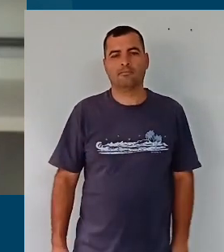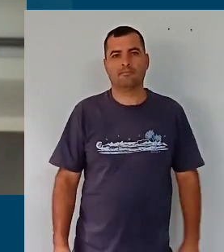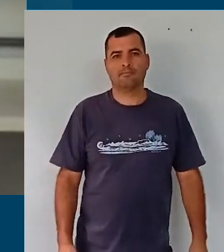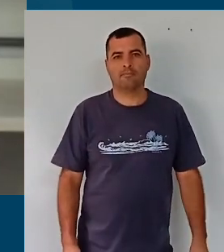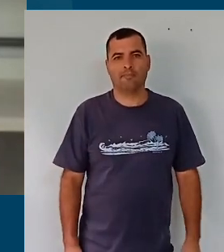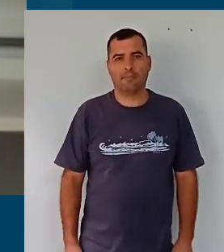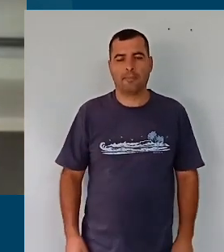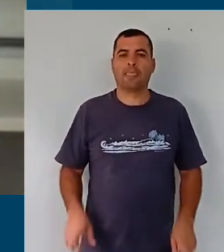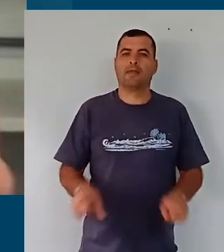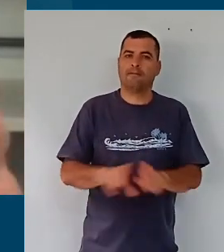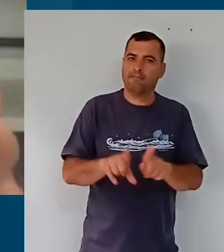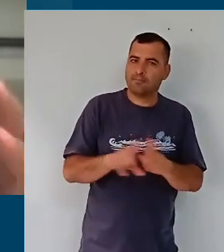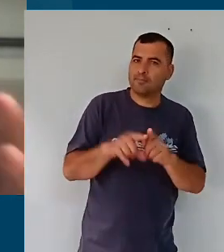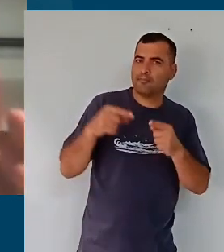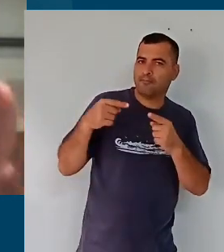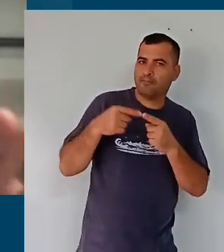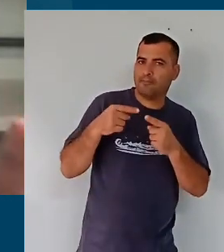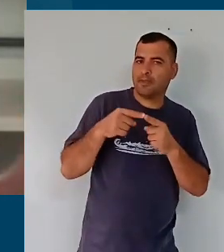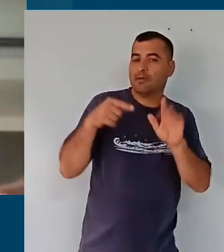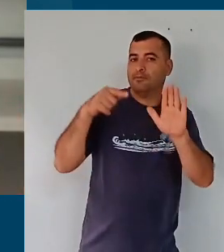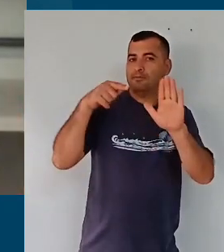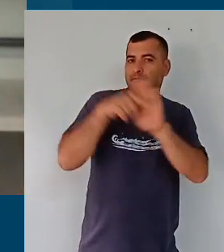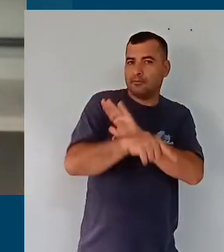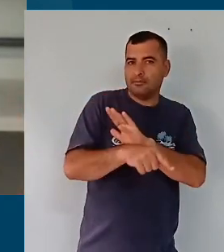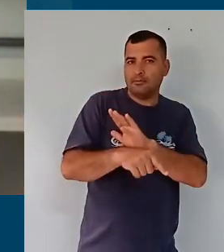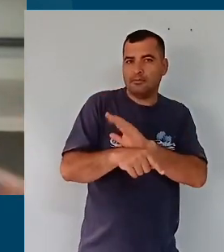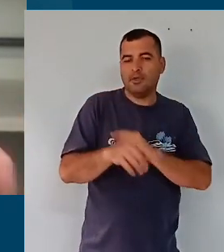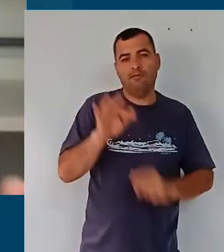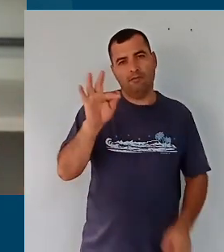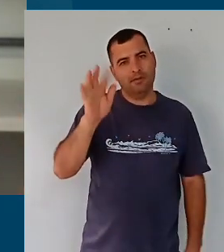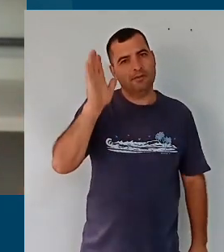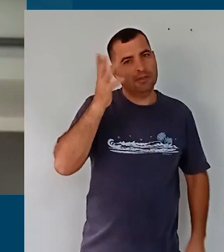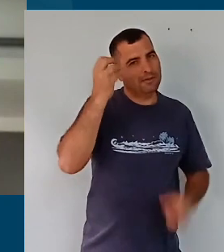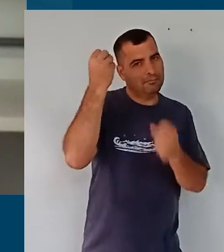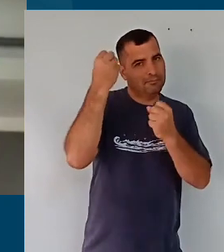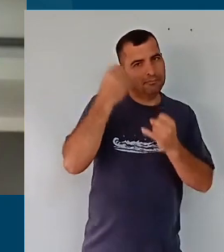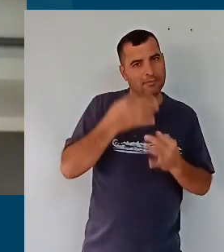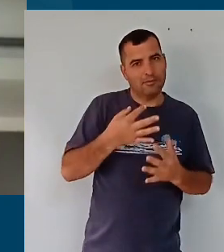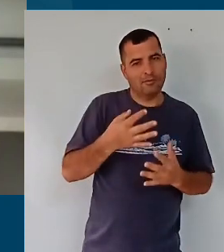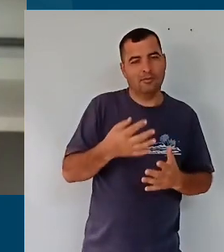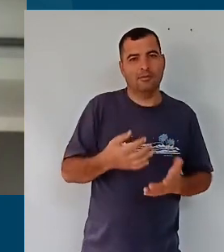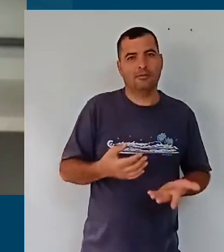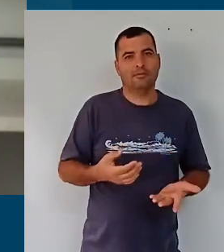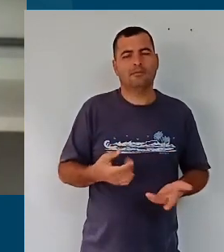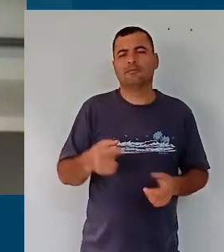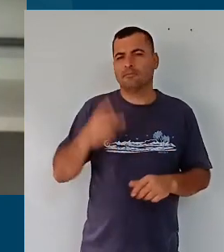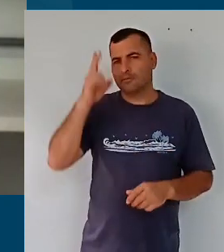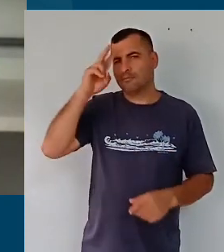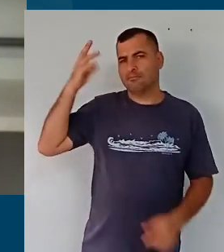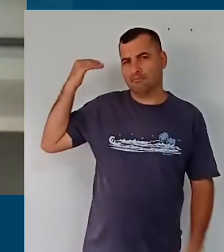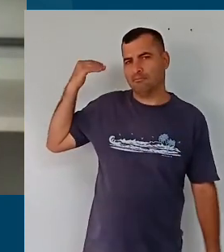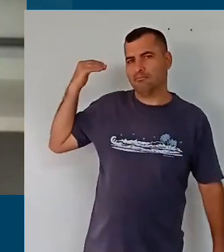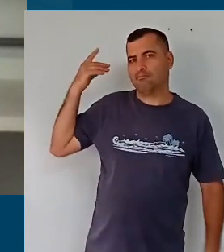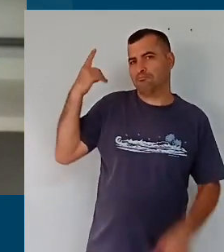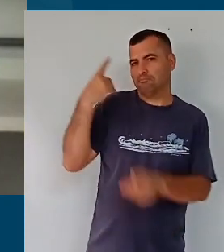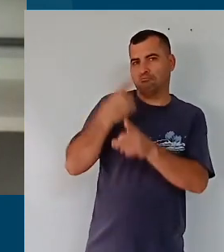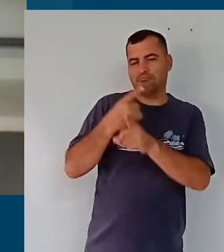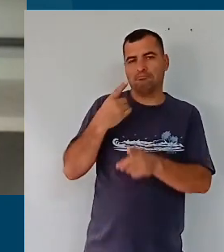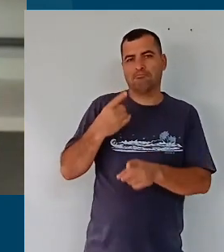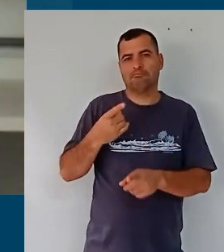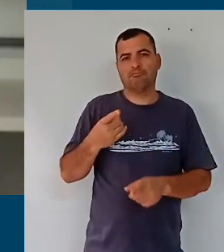e ela tem a ver também com uma pergunta que o Fernando Moraes nos trouxe em uma das nossas primeiras conversas,